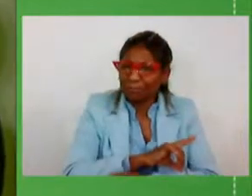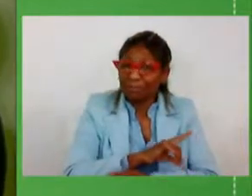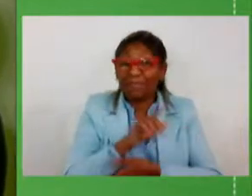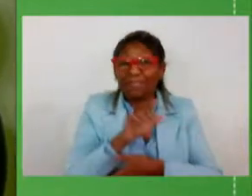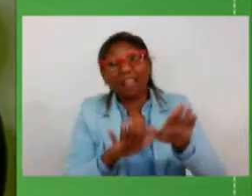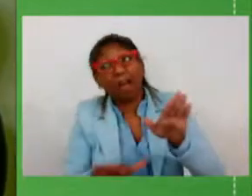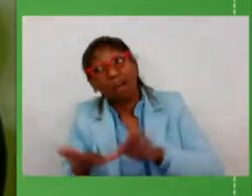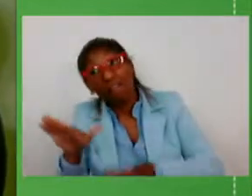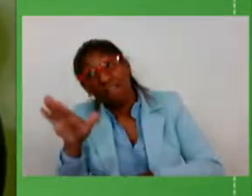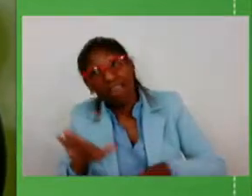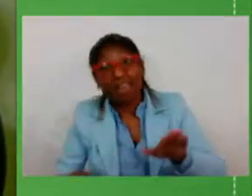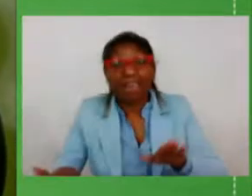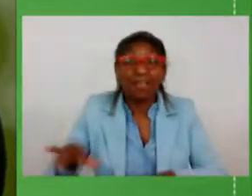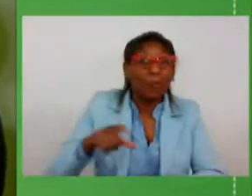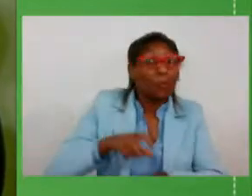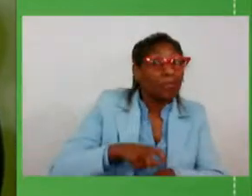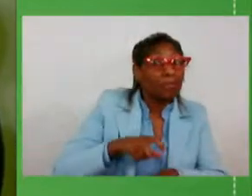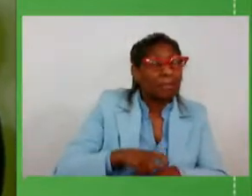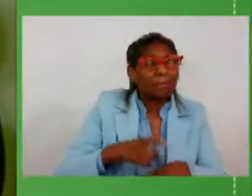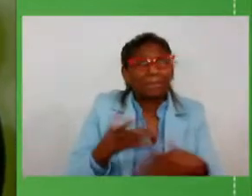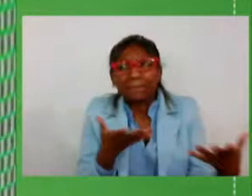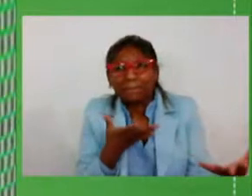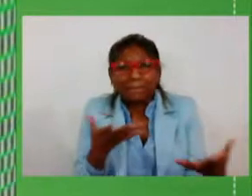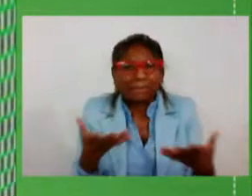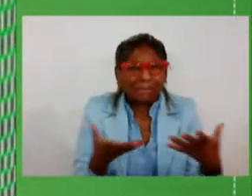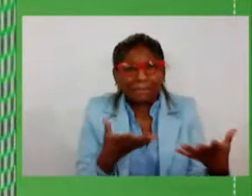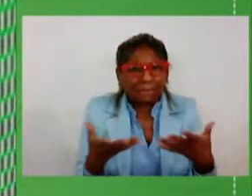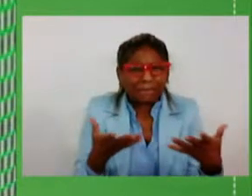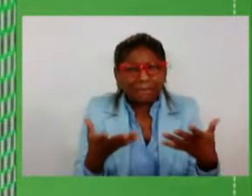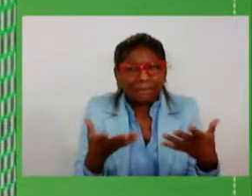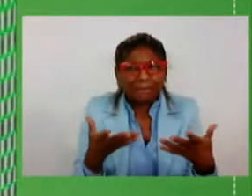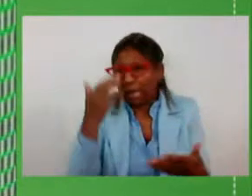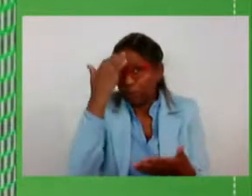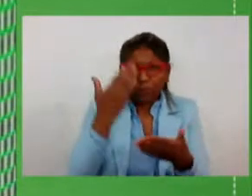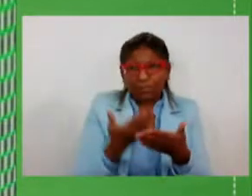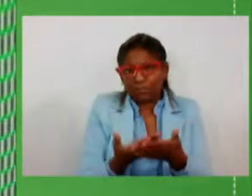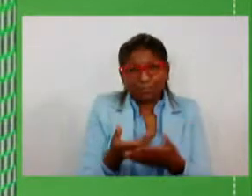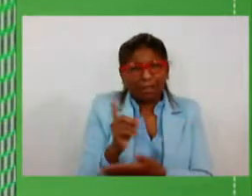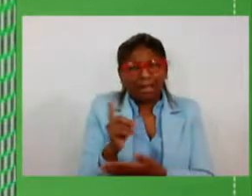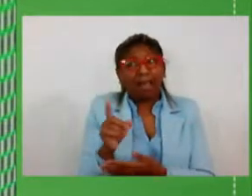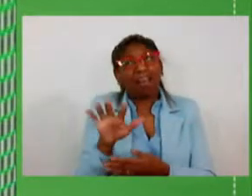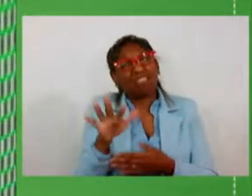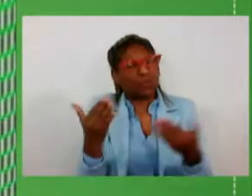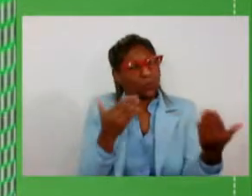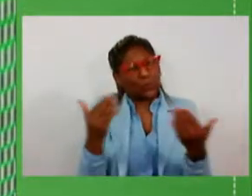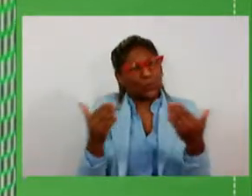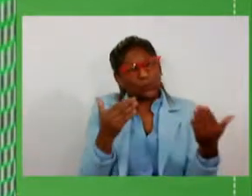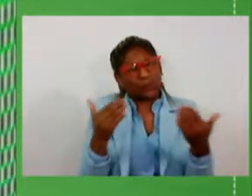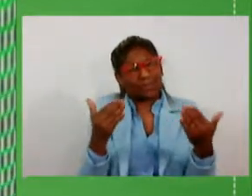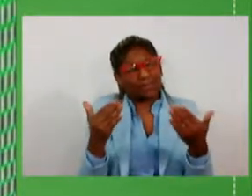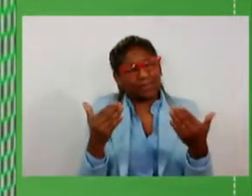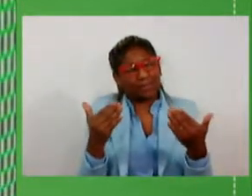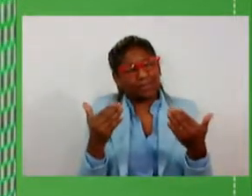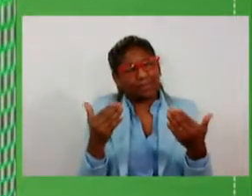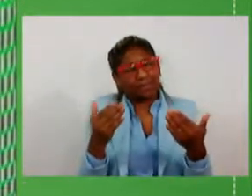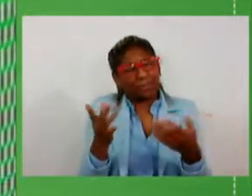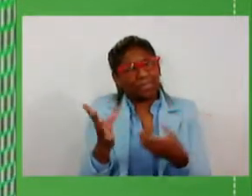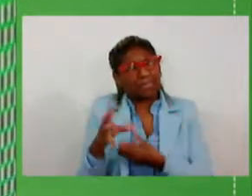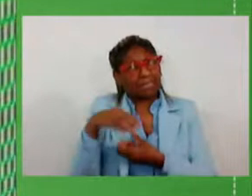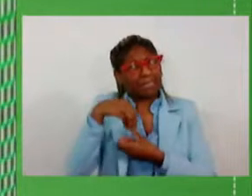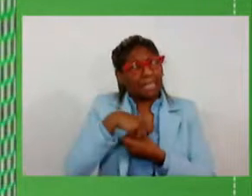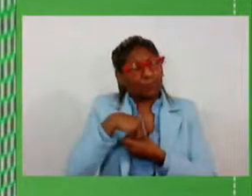momentos poderíamos até deixar e duvidar secretário Arthur mas no nosso íntimo